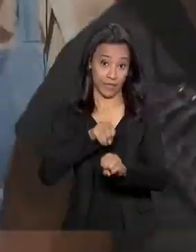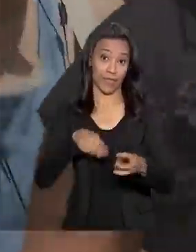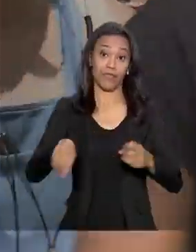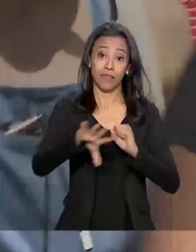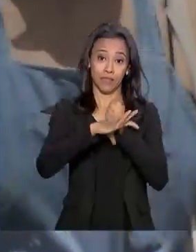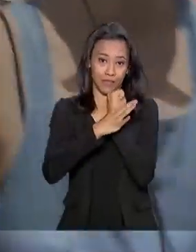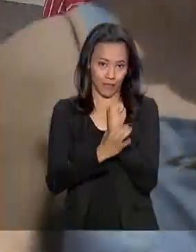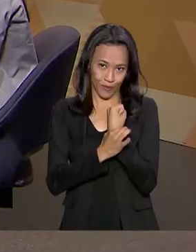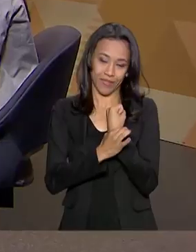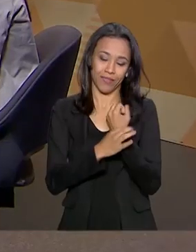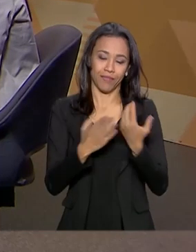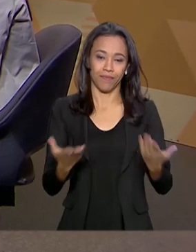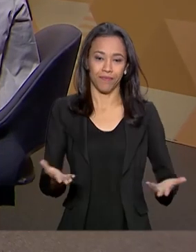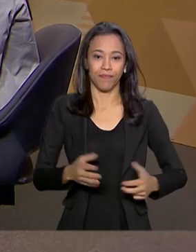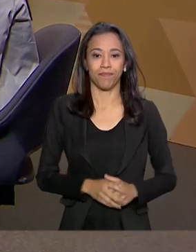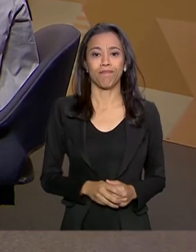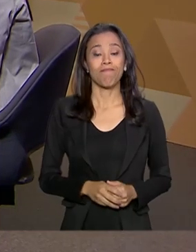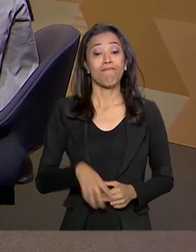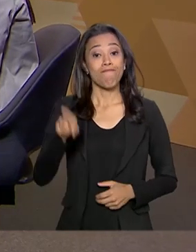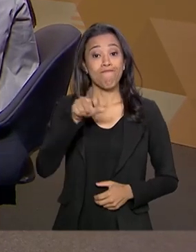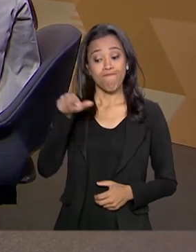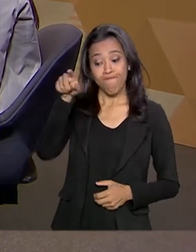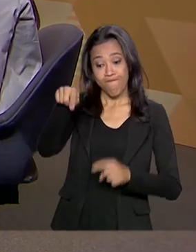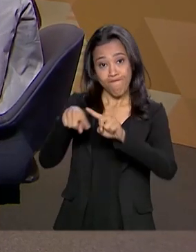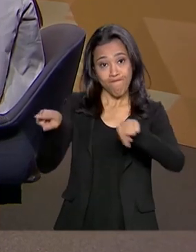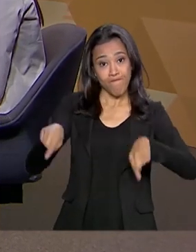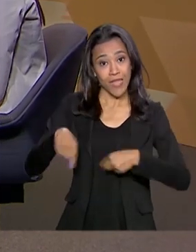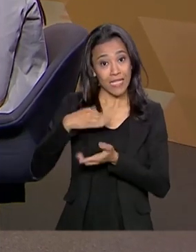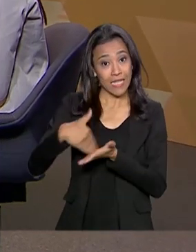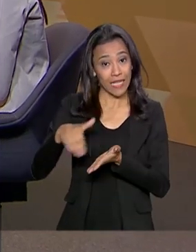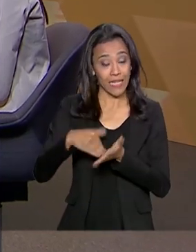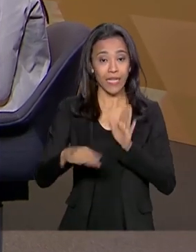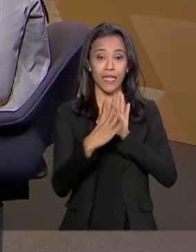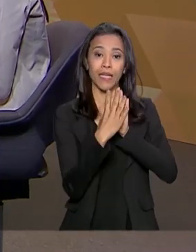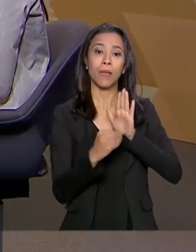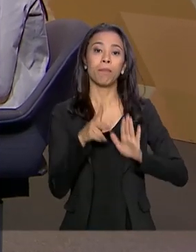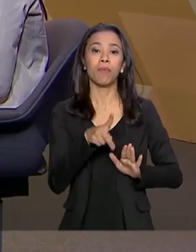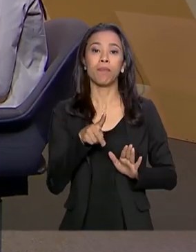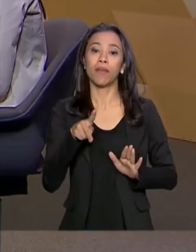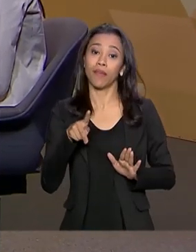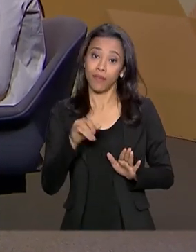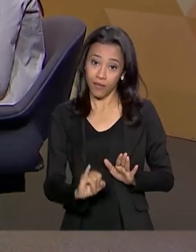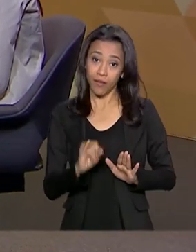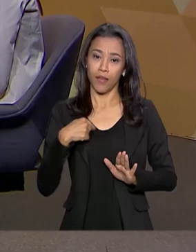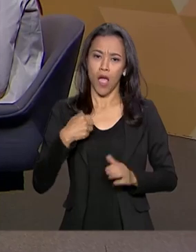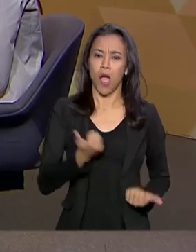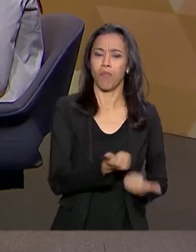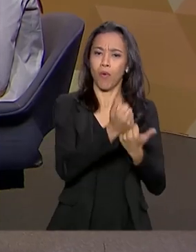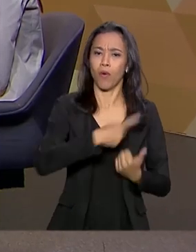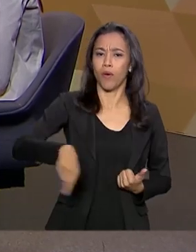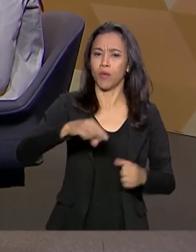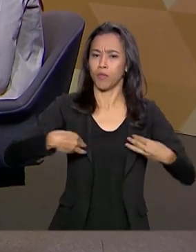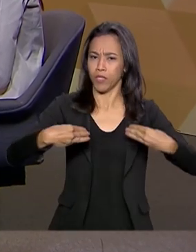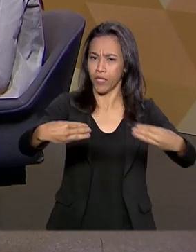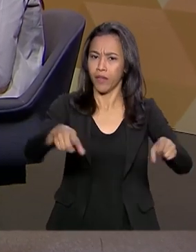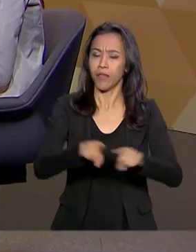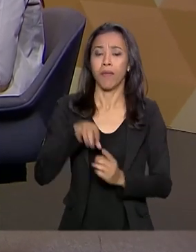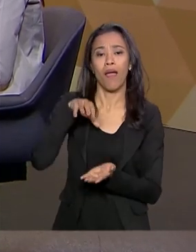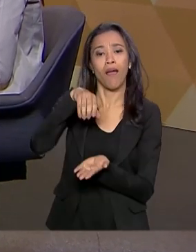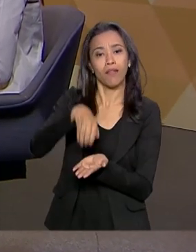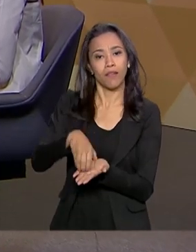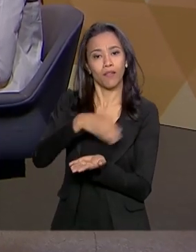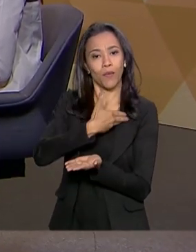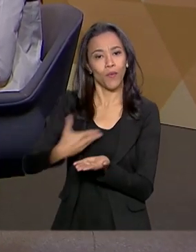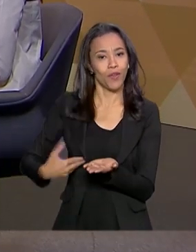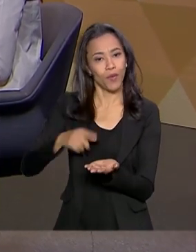segurança pública. A Secretaria do PPI atua em apoio aos ministérios e às agências reguladoras para a